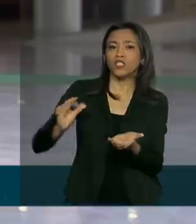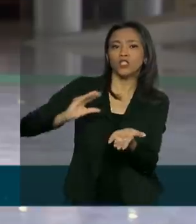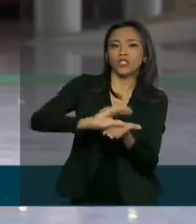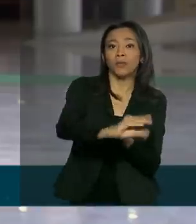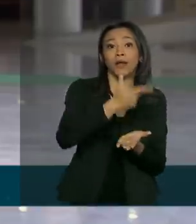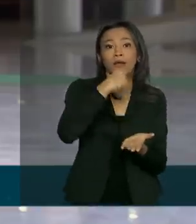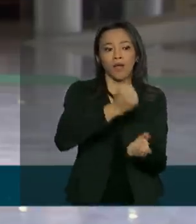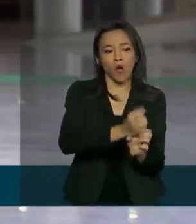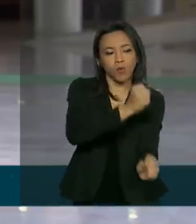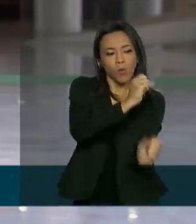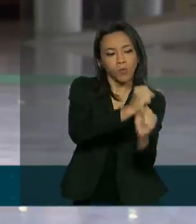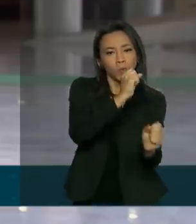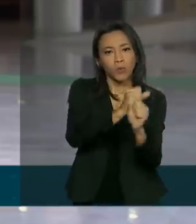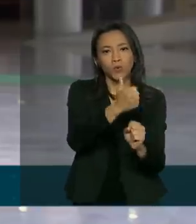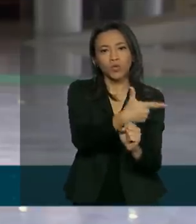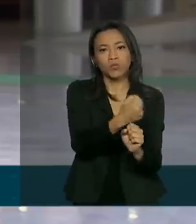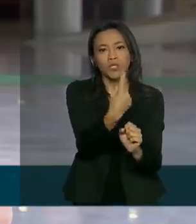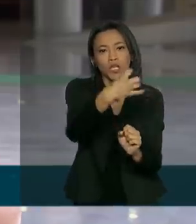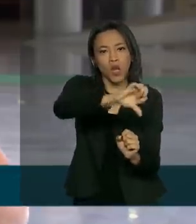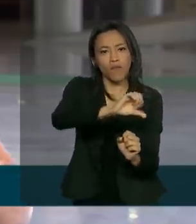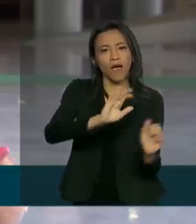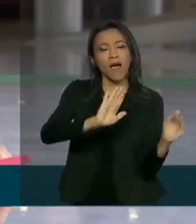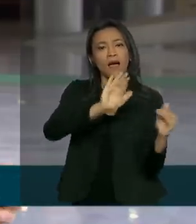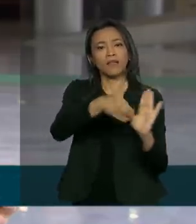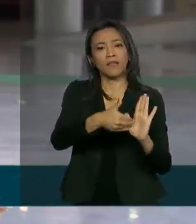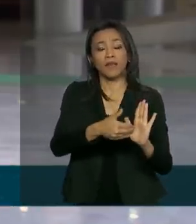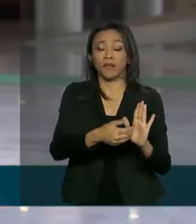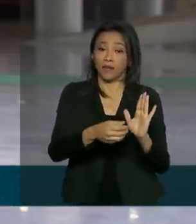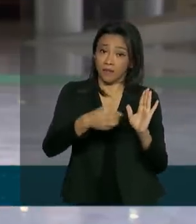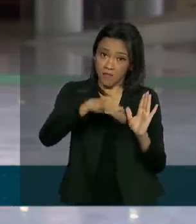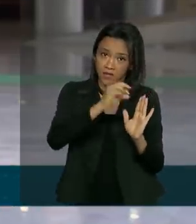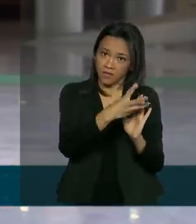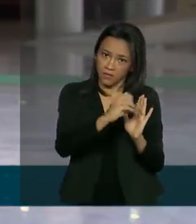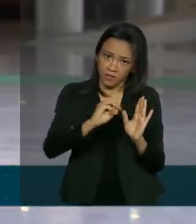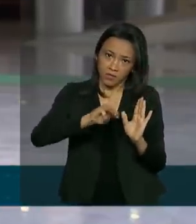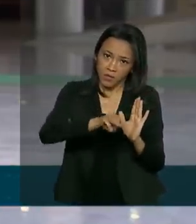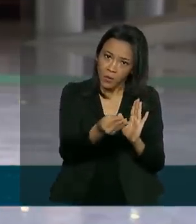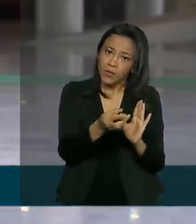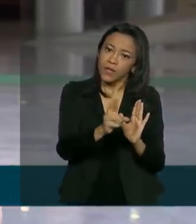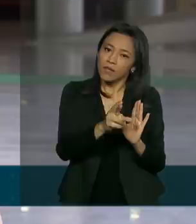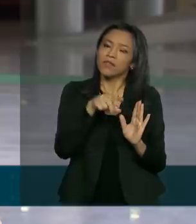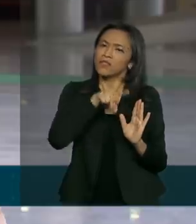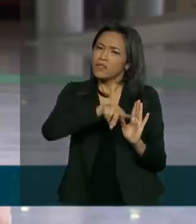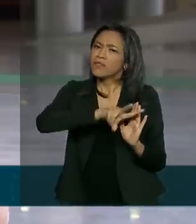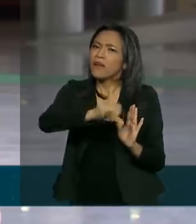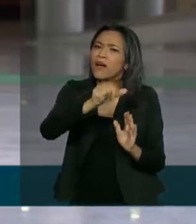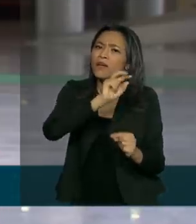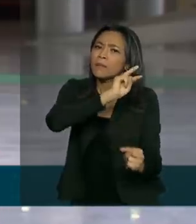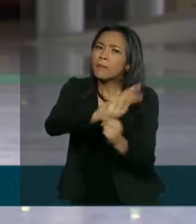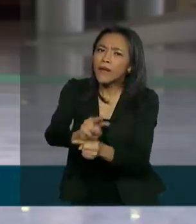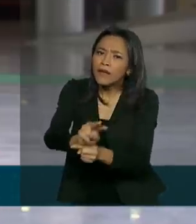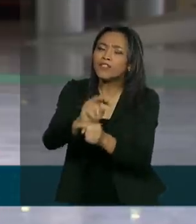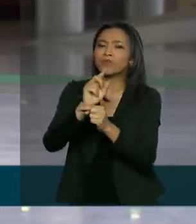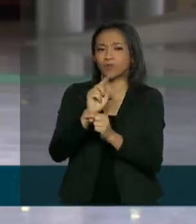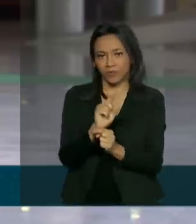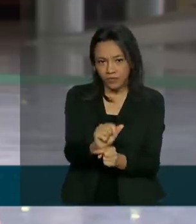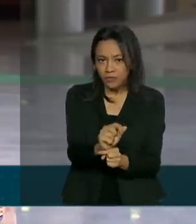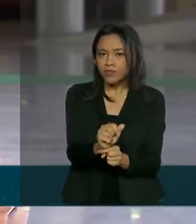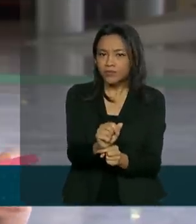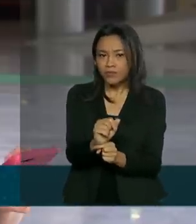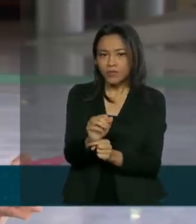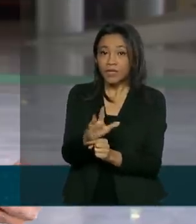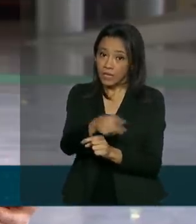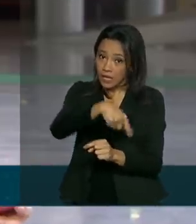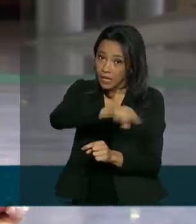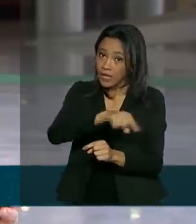2019 até 300 milhões de reais. Isso vai ser feito por meio da liberação de empréstimos via instituições bancárias.